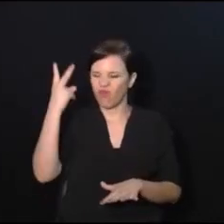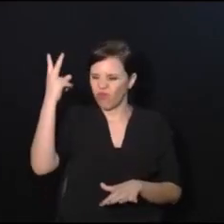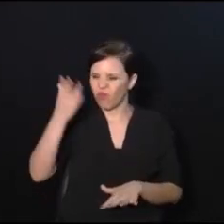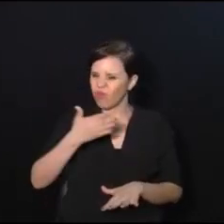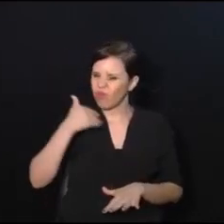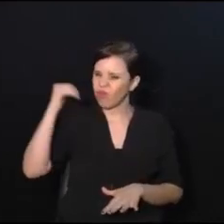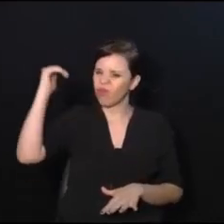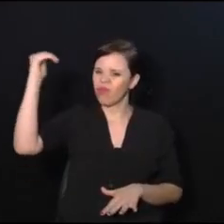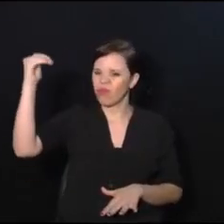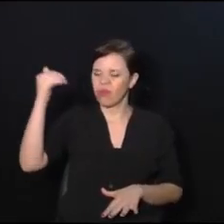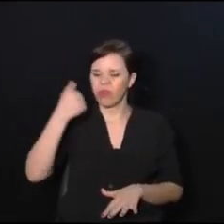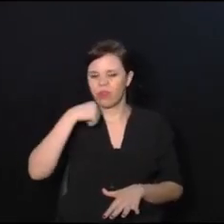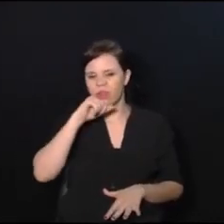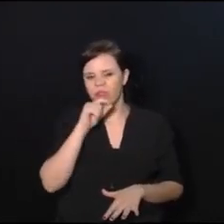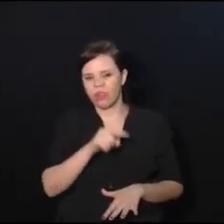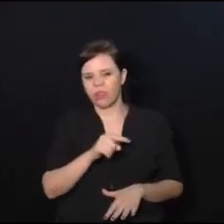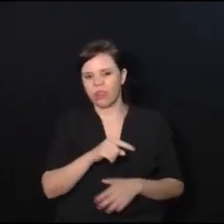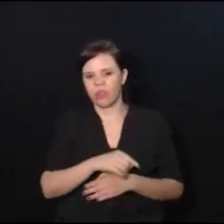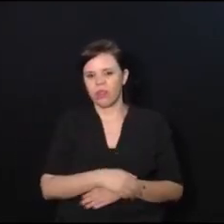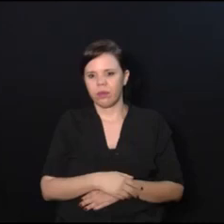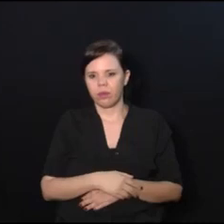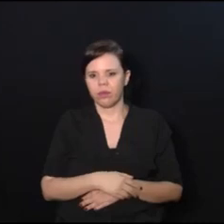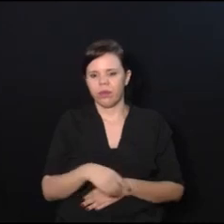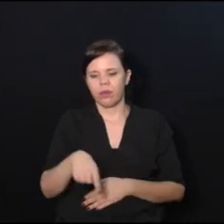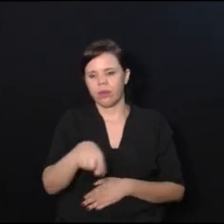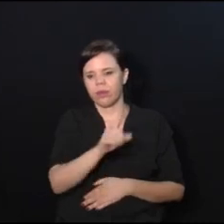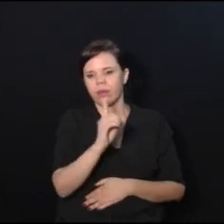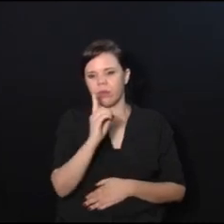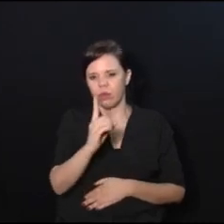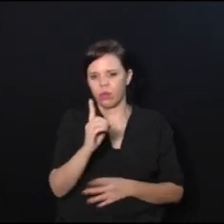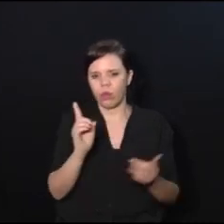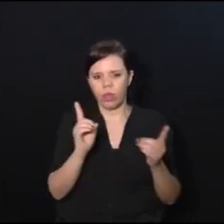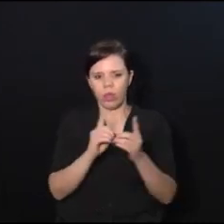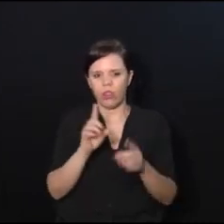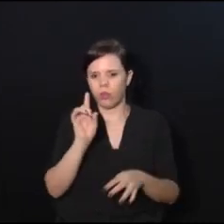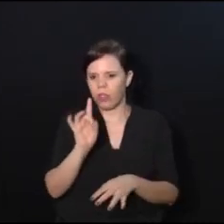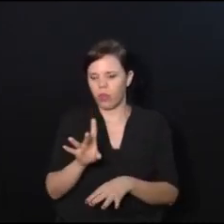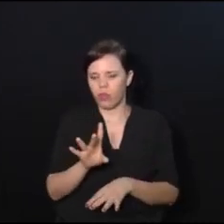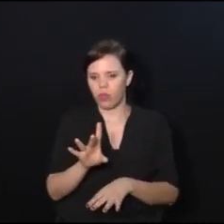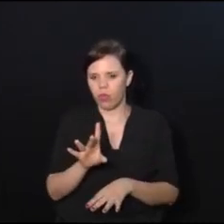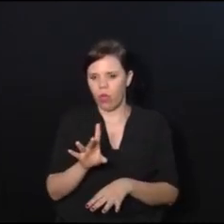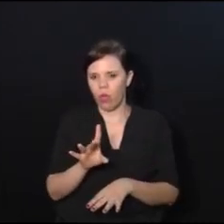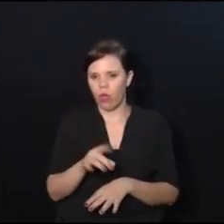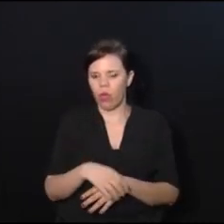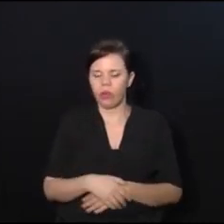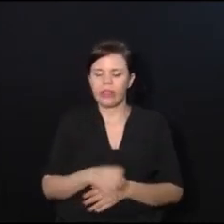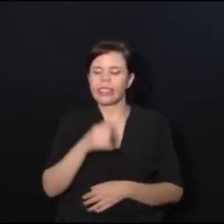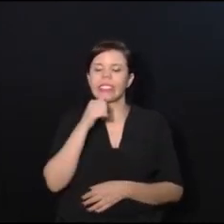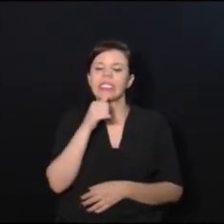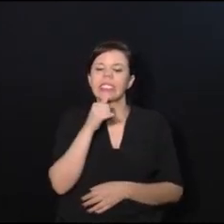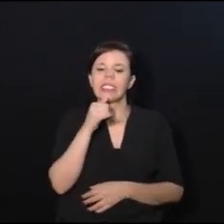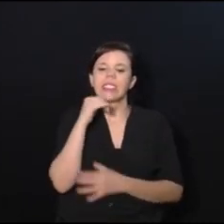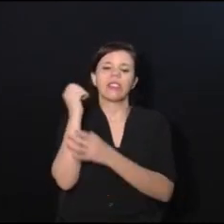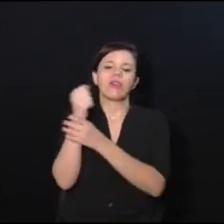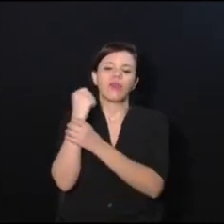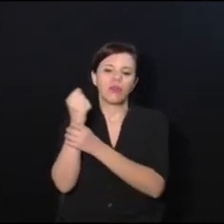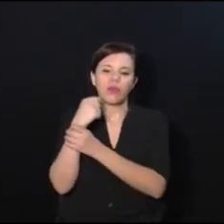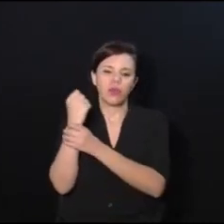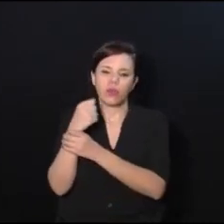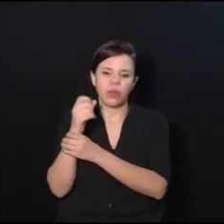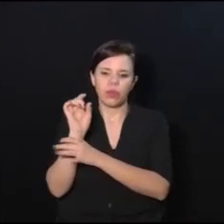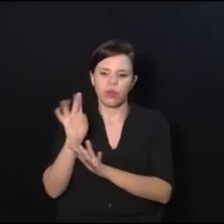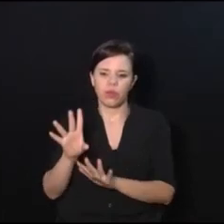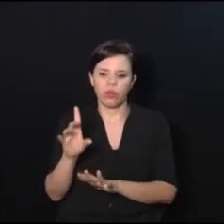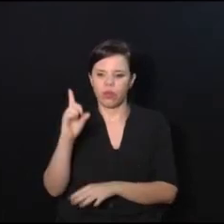até que a mãe vá para um atendimento só. Vamos botar que fosse uma fisioterapia. Que ela vá para um